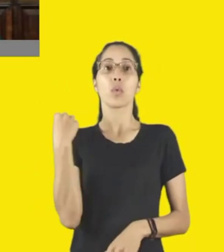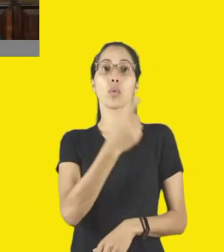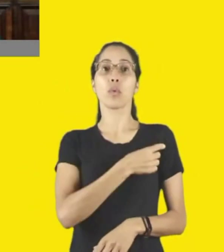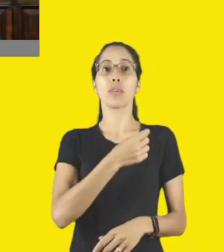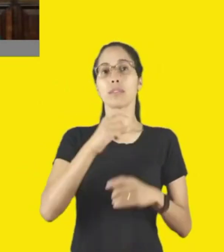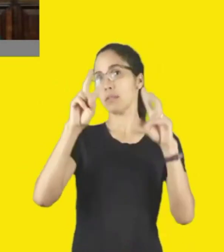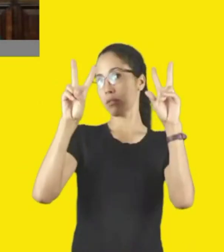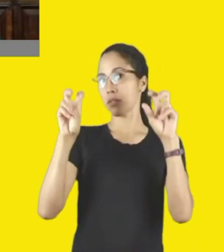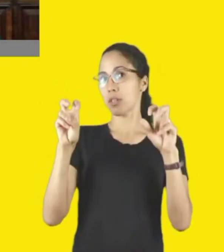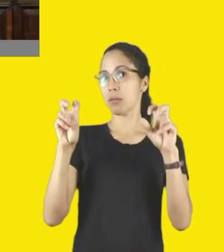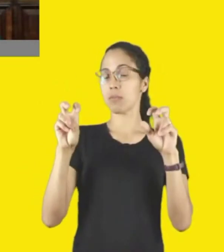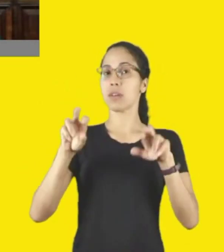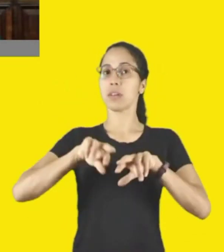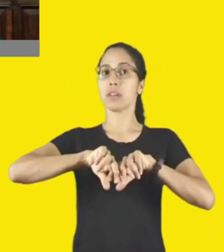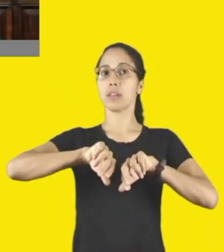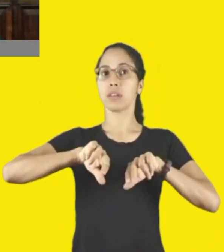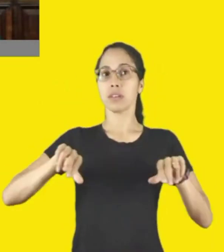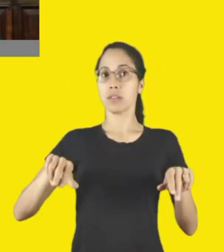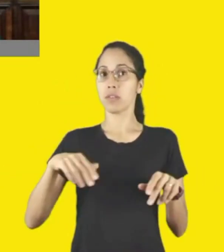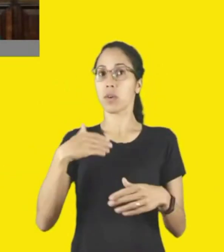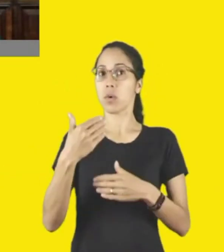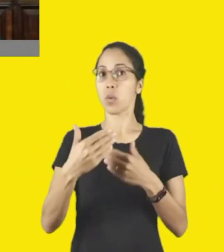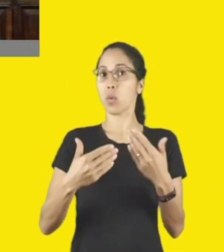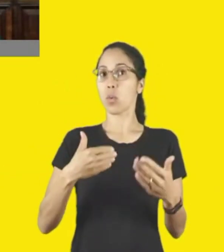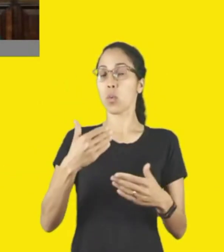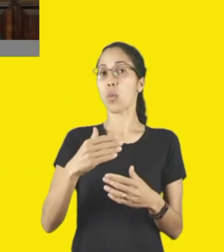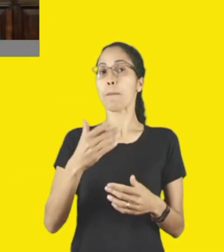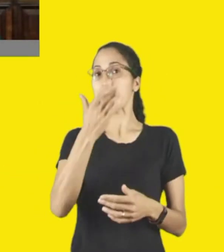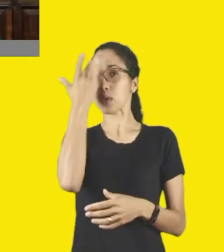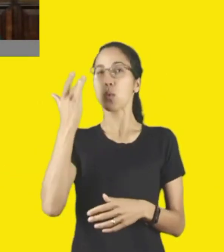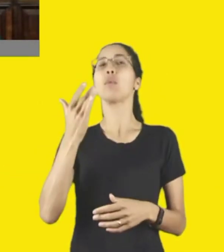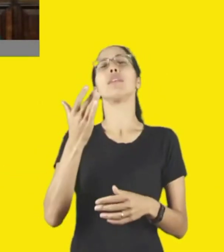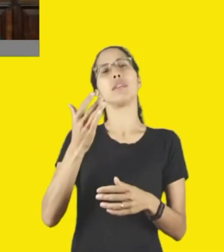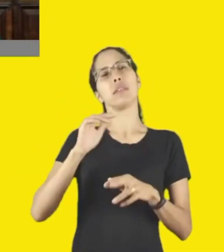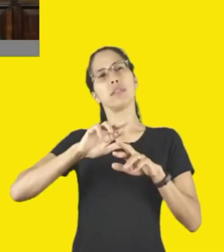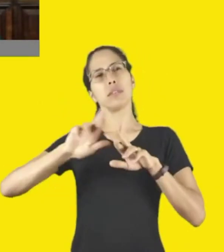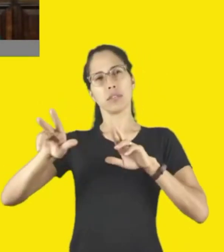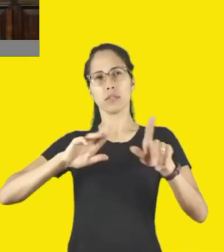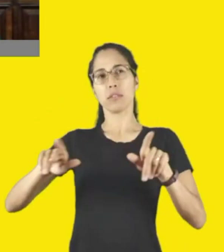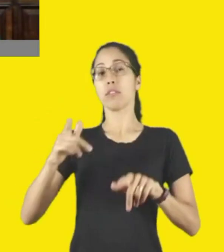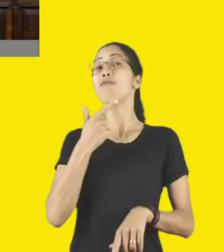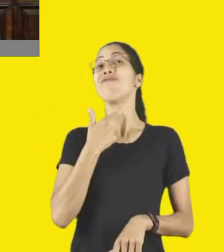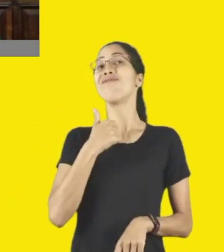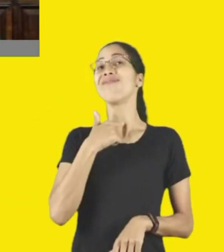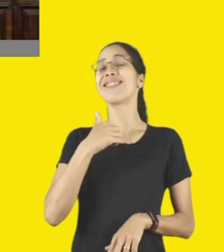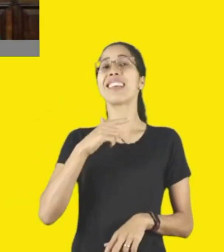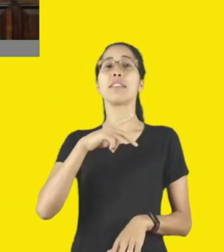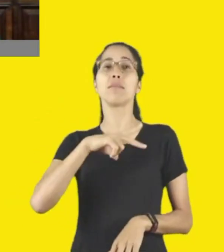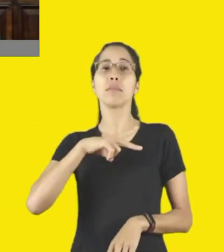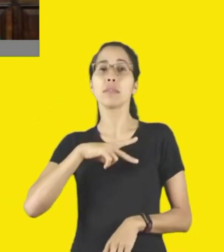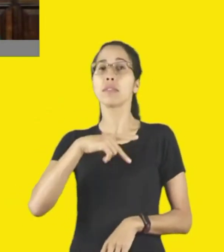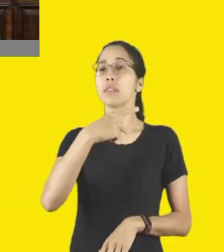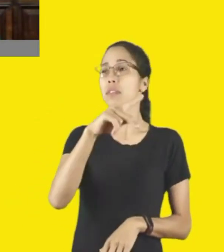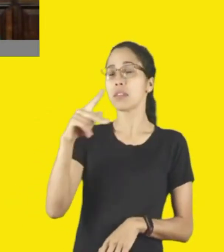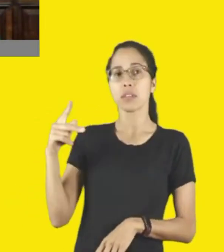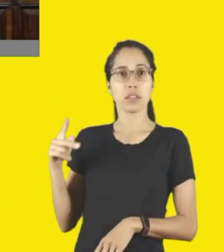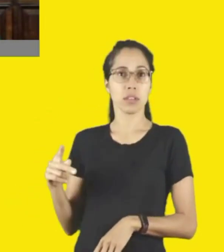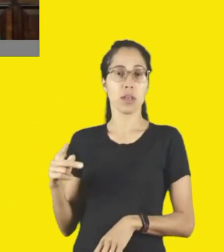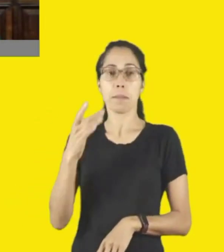pensando que, como Marília diz, as pessoas são diferentes, têm diversos desejos. e as pessoas são diferentes porque